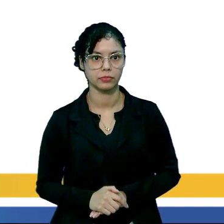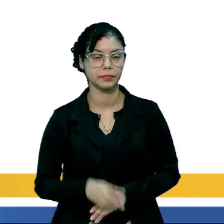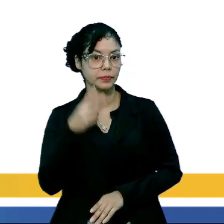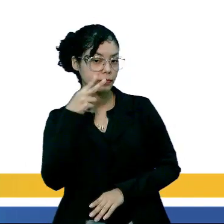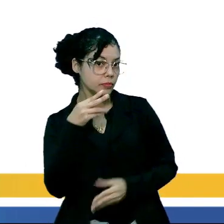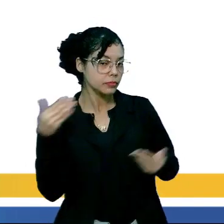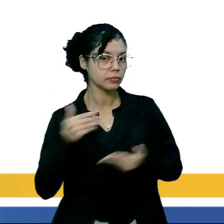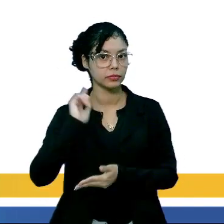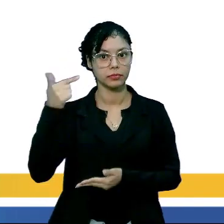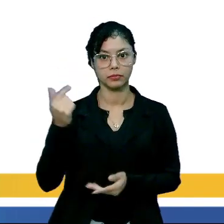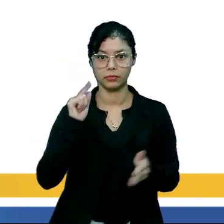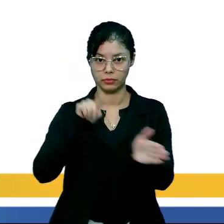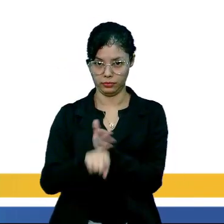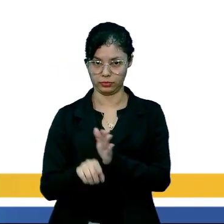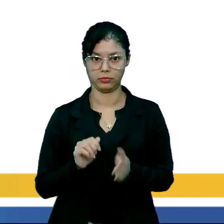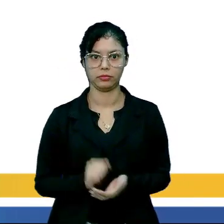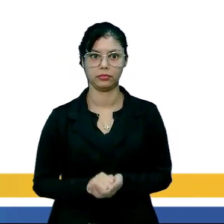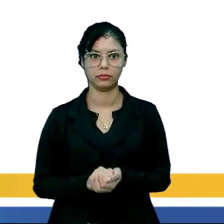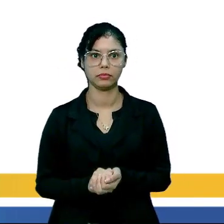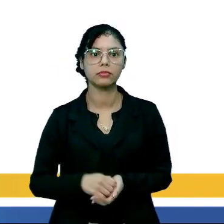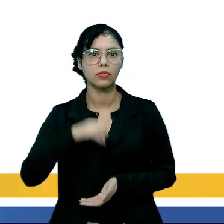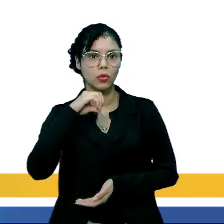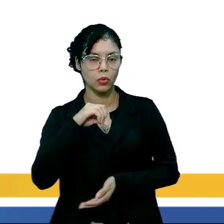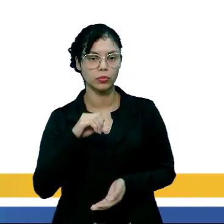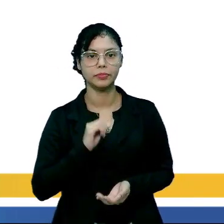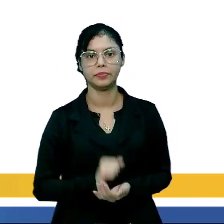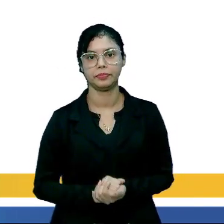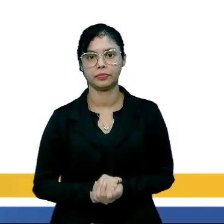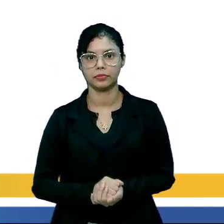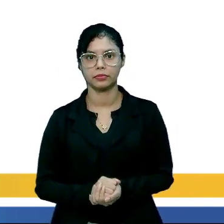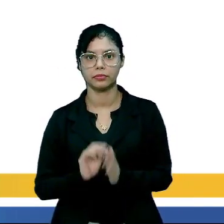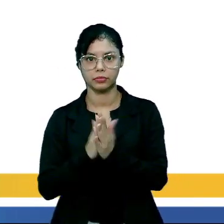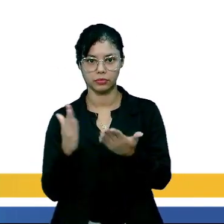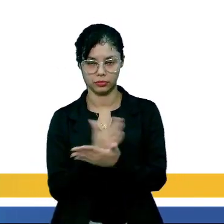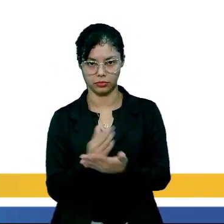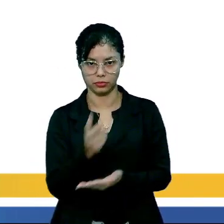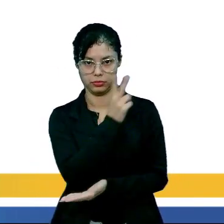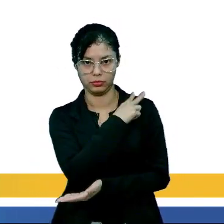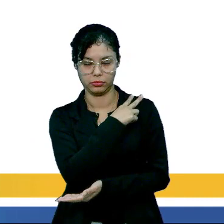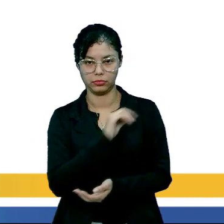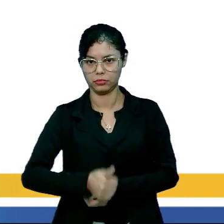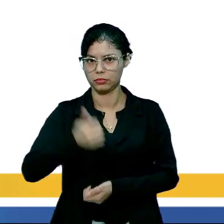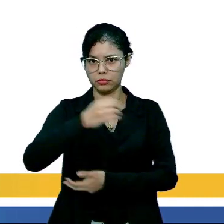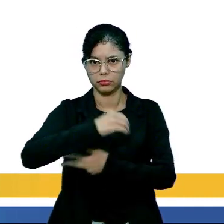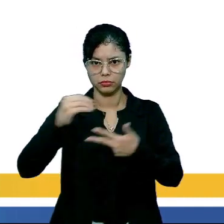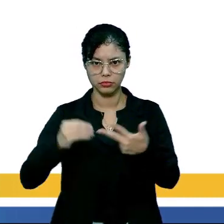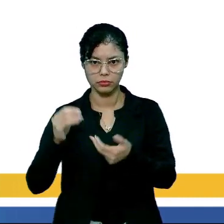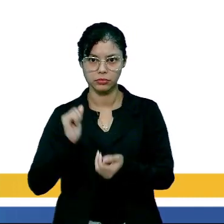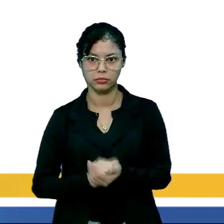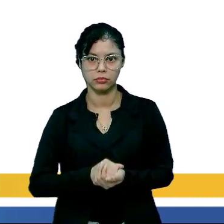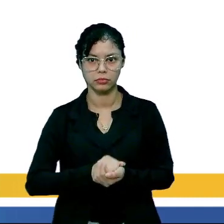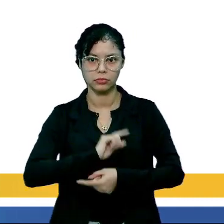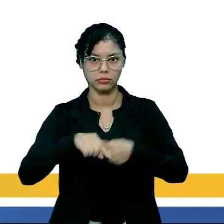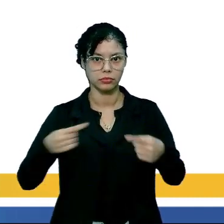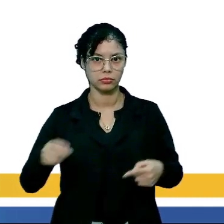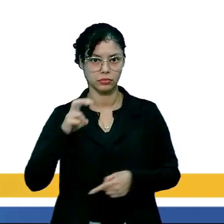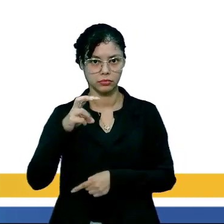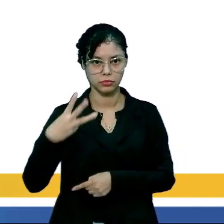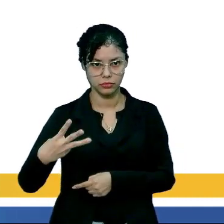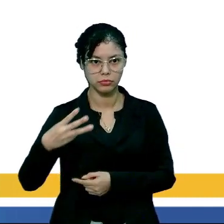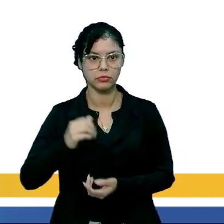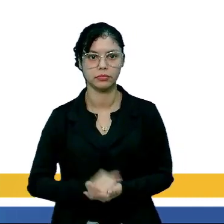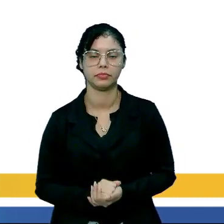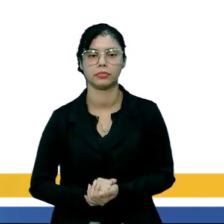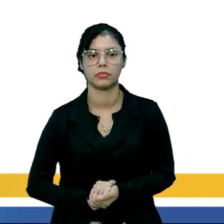Vejamos aí a próxima questão. A questão de número 9, que está no livro do segundo ano, a prova Enem, na página 53.